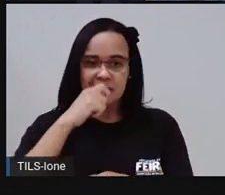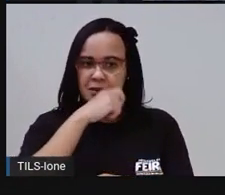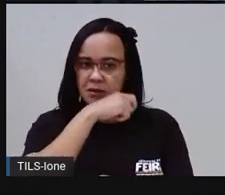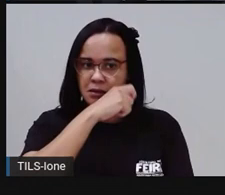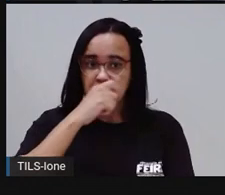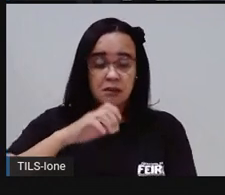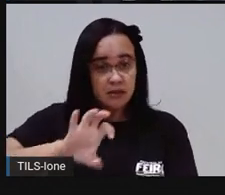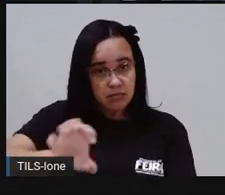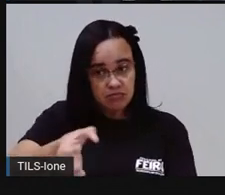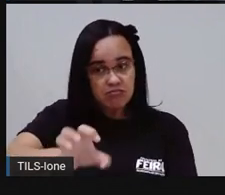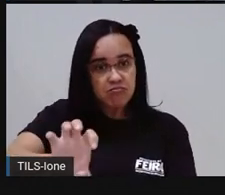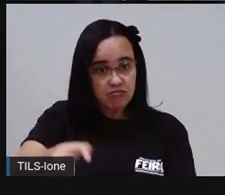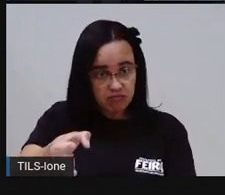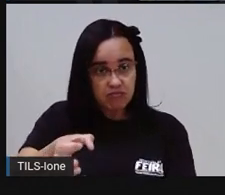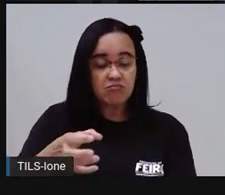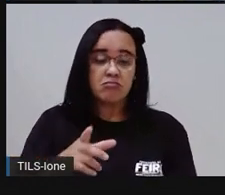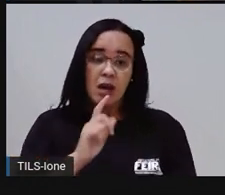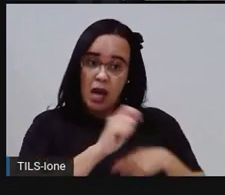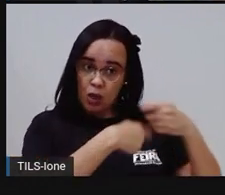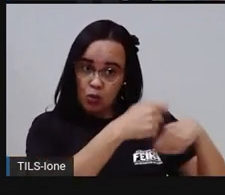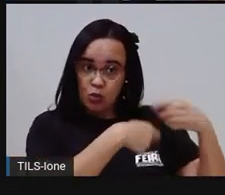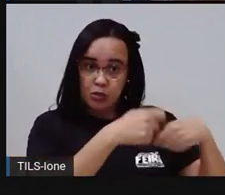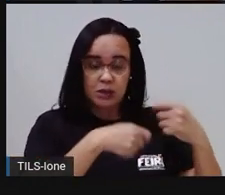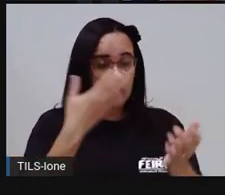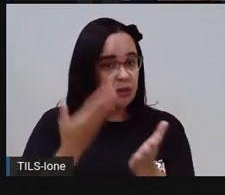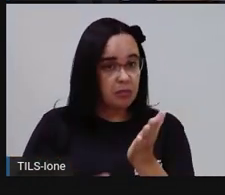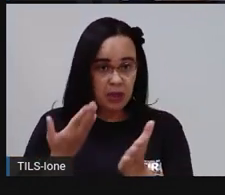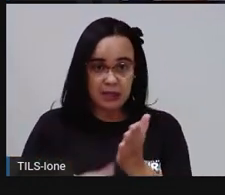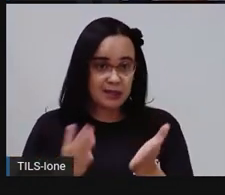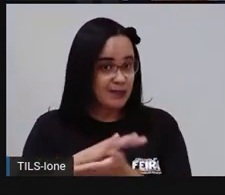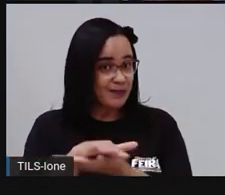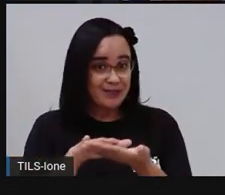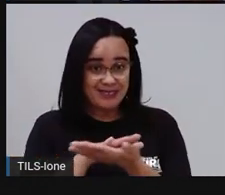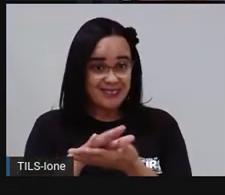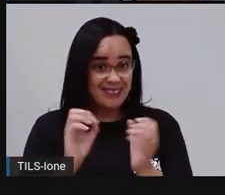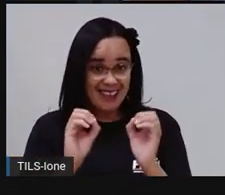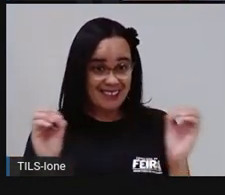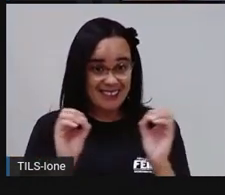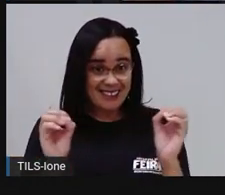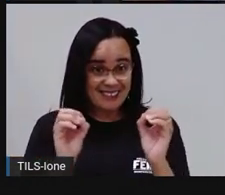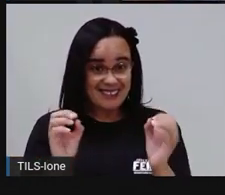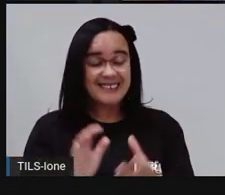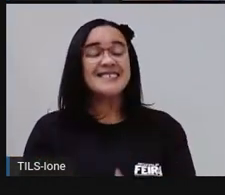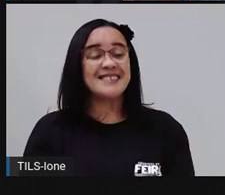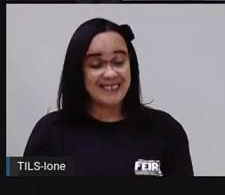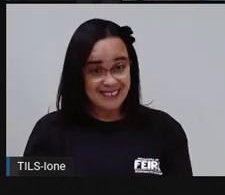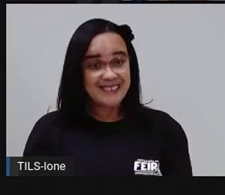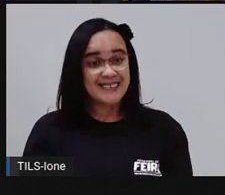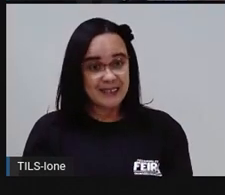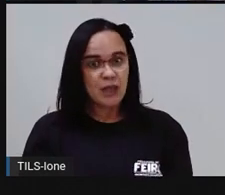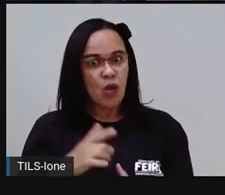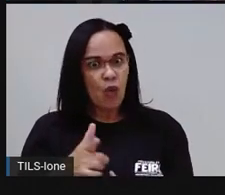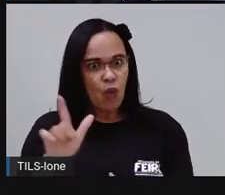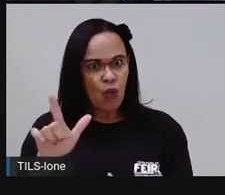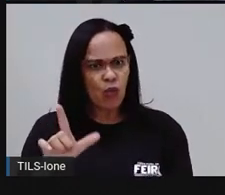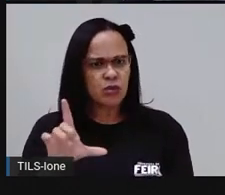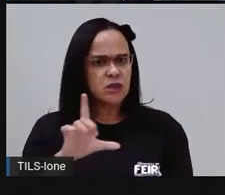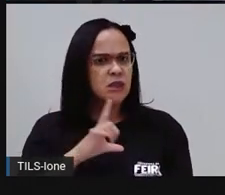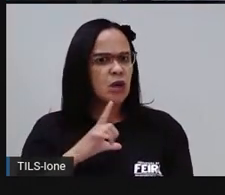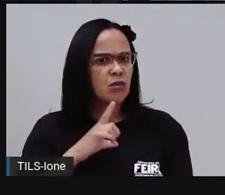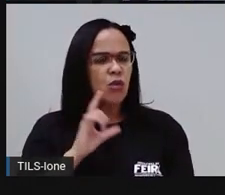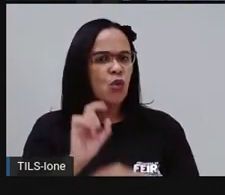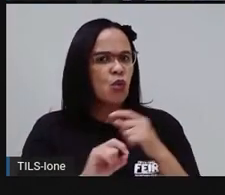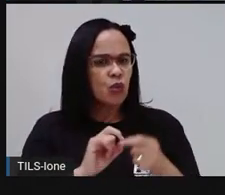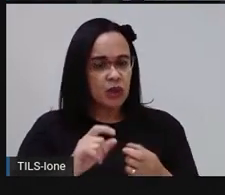economizando, né? A gente não está desperdiçando essa água. Uma atitude também que a gente tem que ter é na hora de lavar a